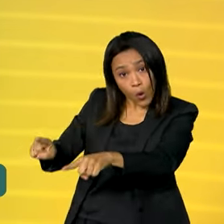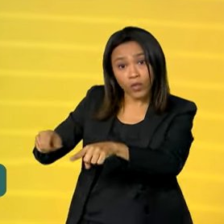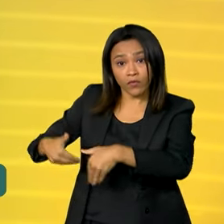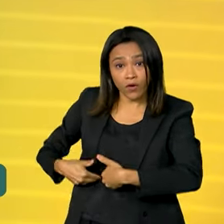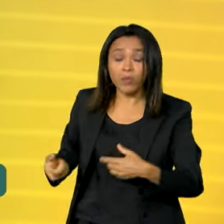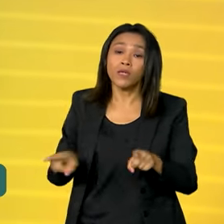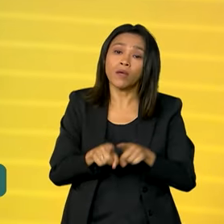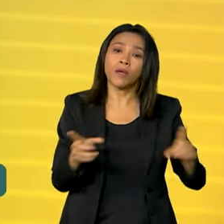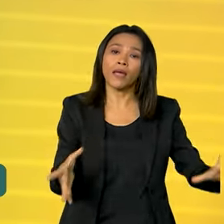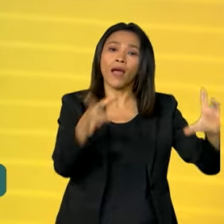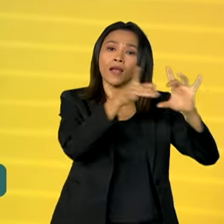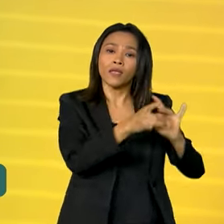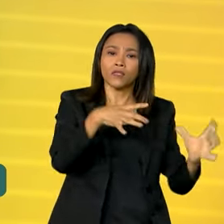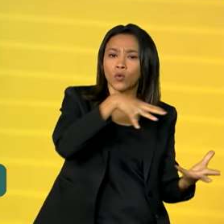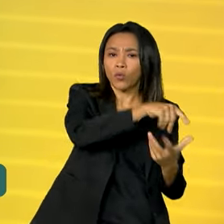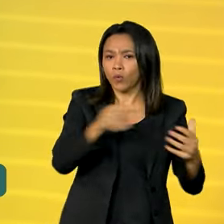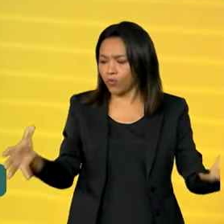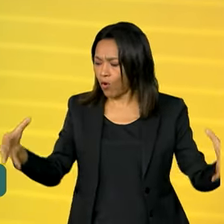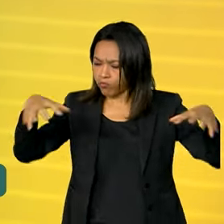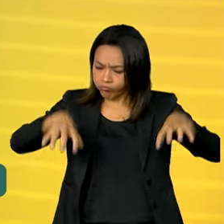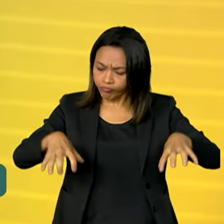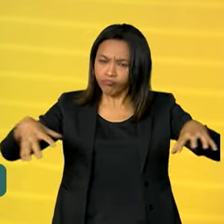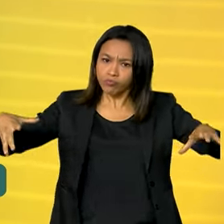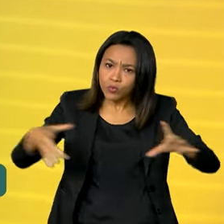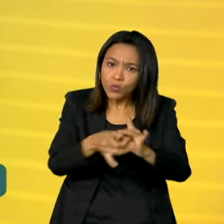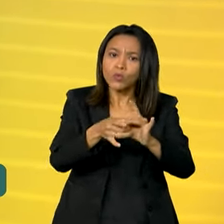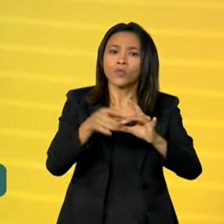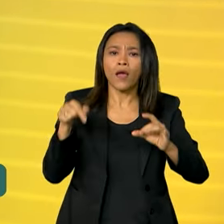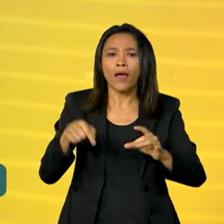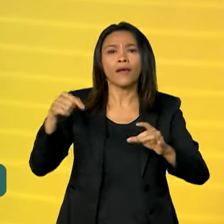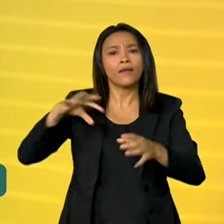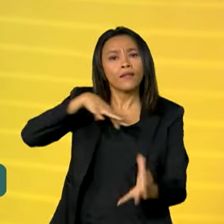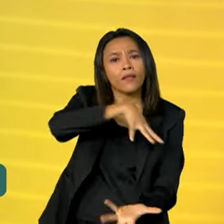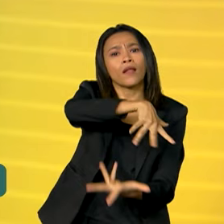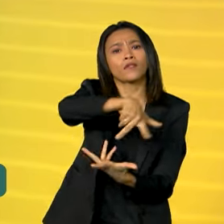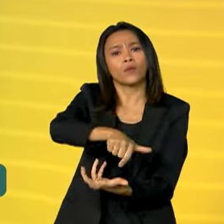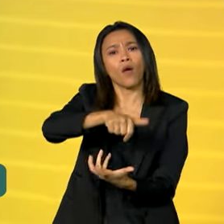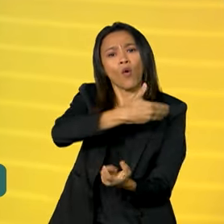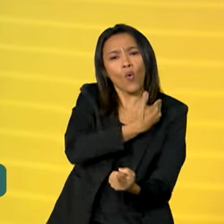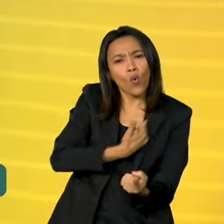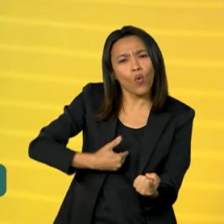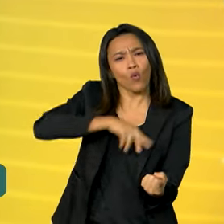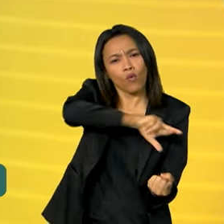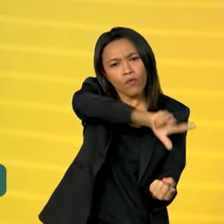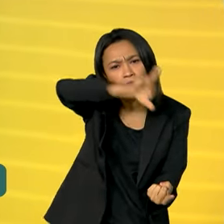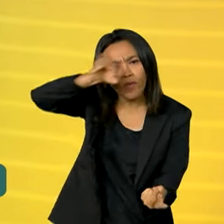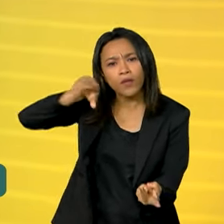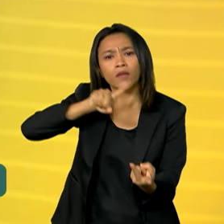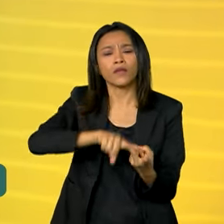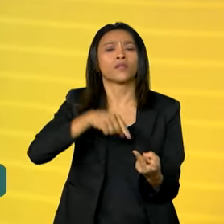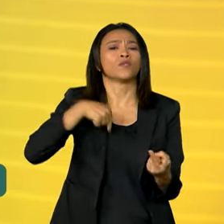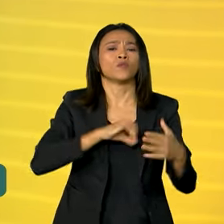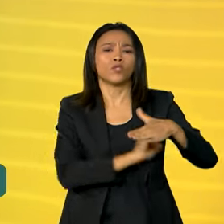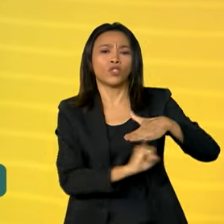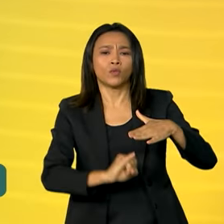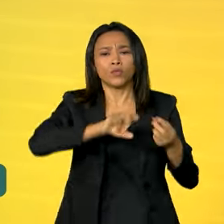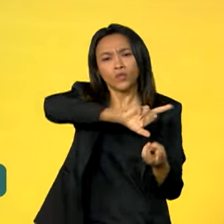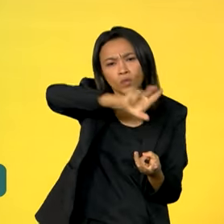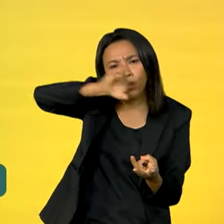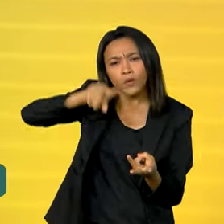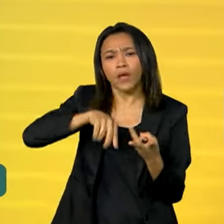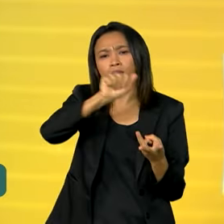contra a Fome e Pobreza, uma iniciativa internacional formada por governos, instituições e organizações